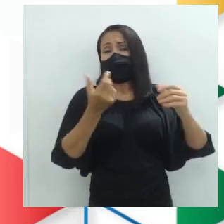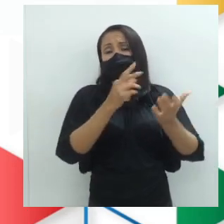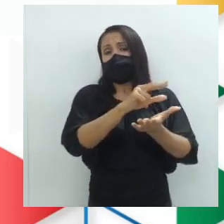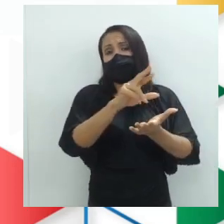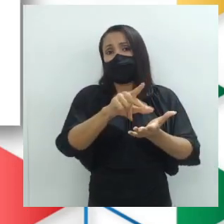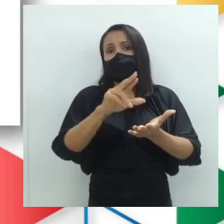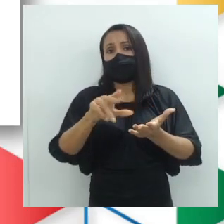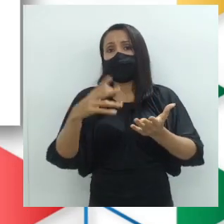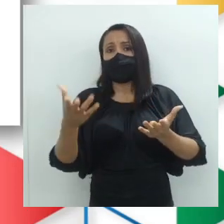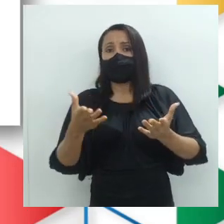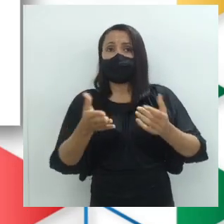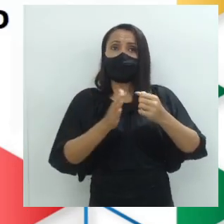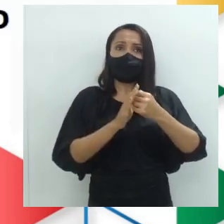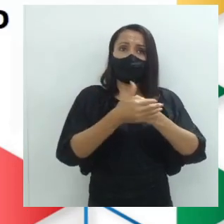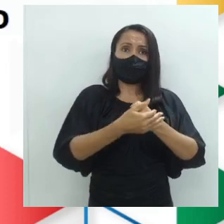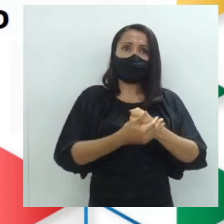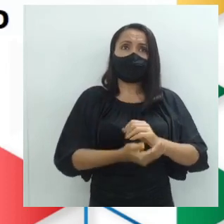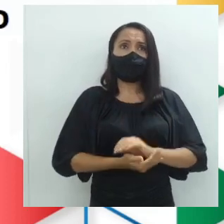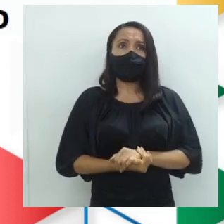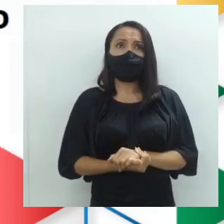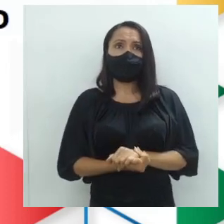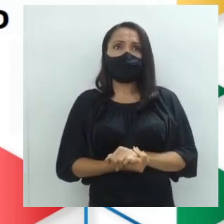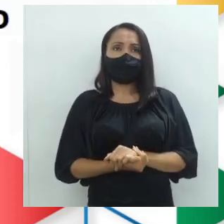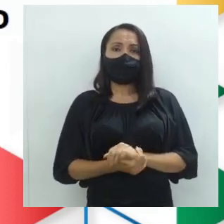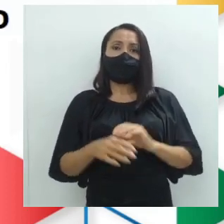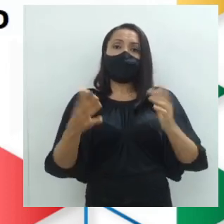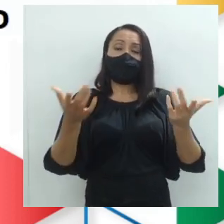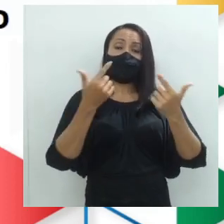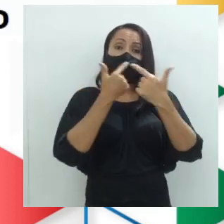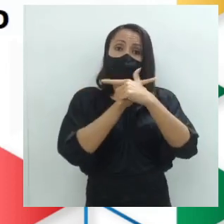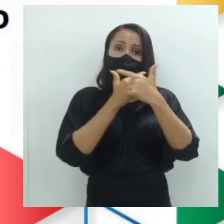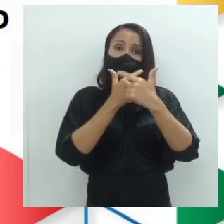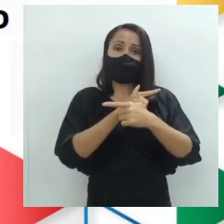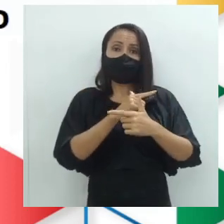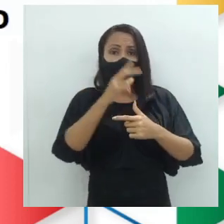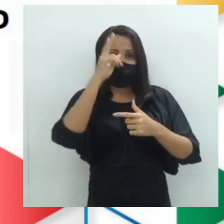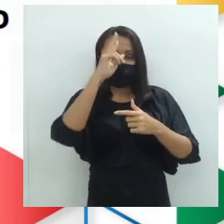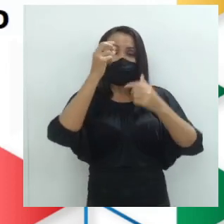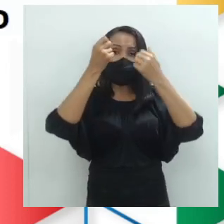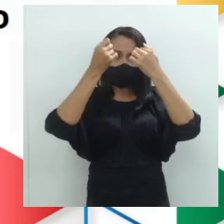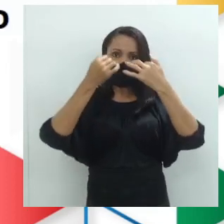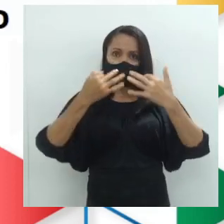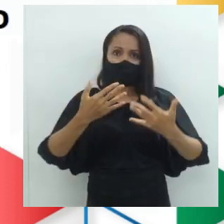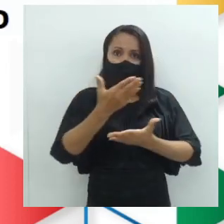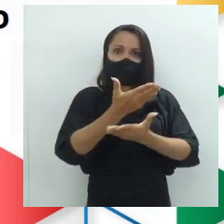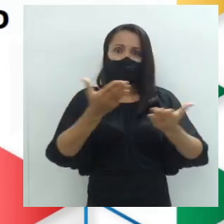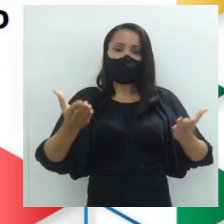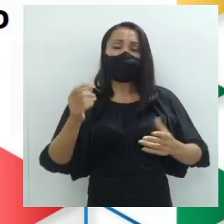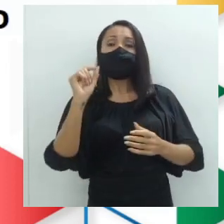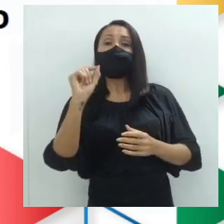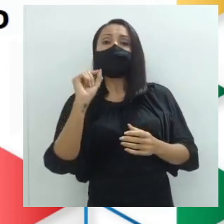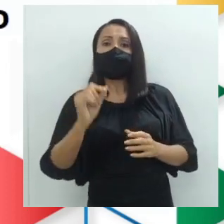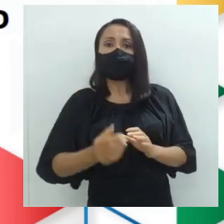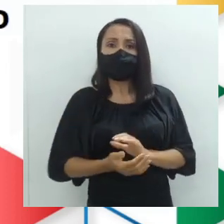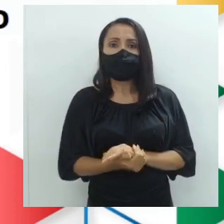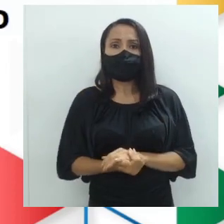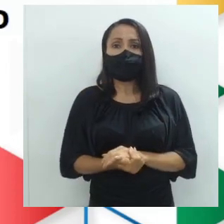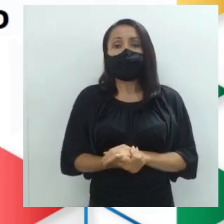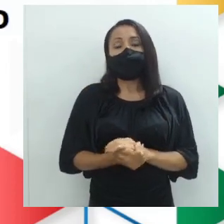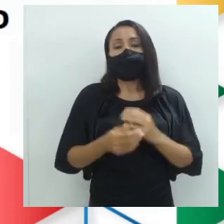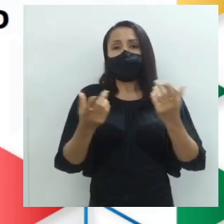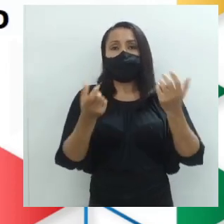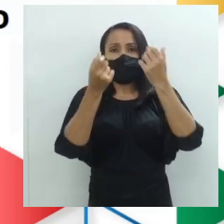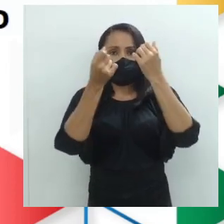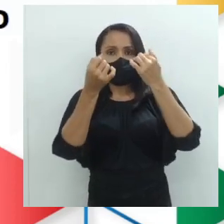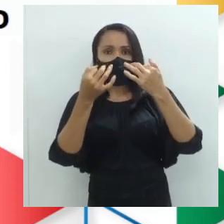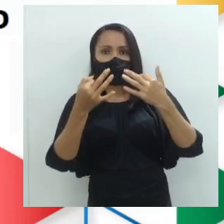São subentendidos. E aqui a ironia. Lembra quando eu falei a vocês que o que é ironia? É dizer algo,